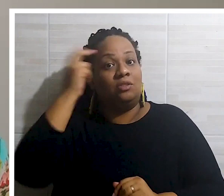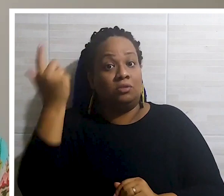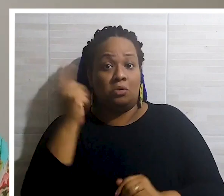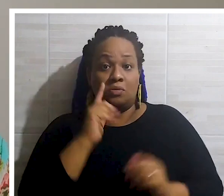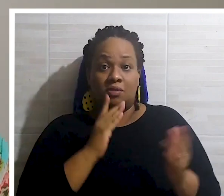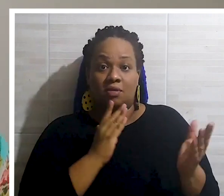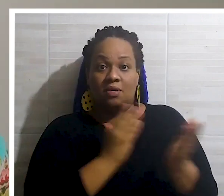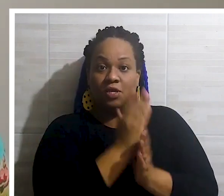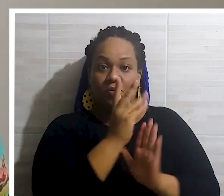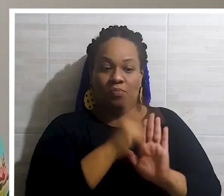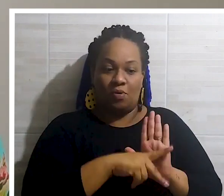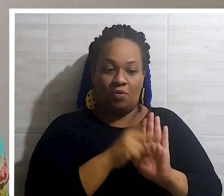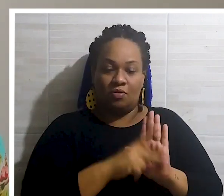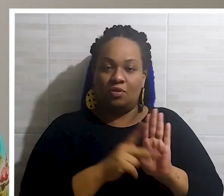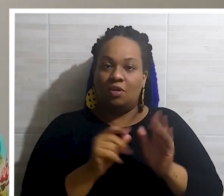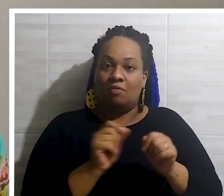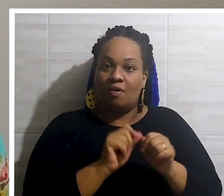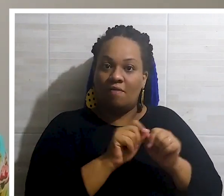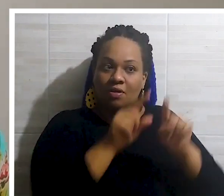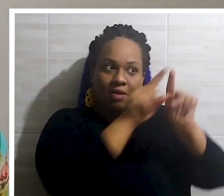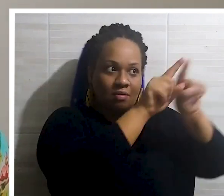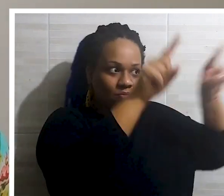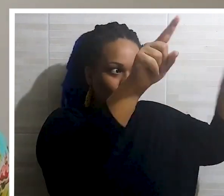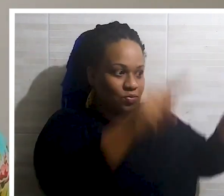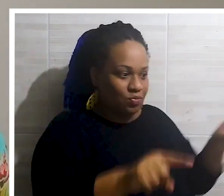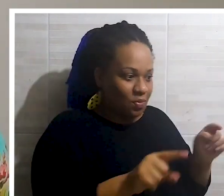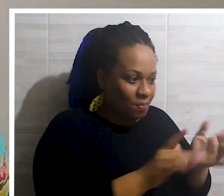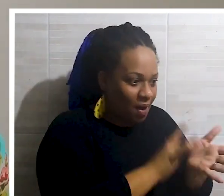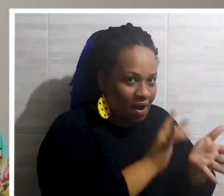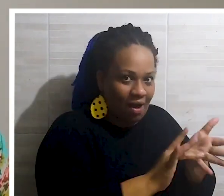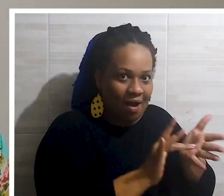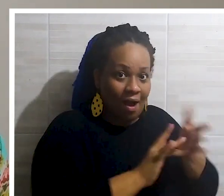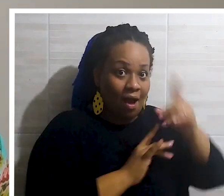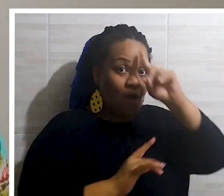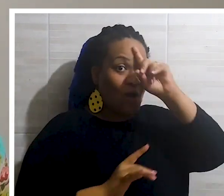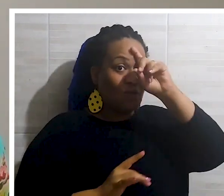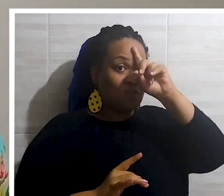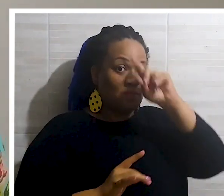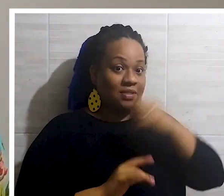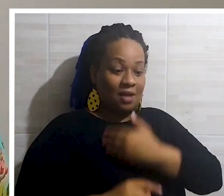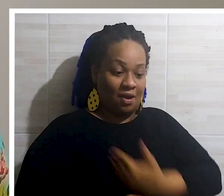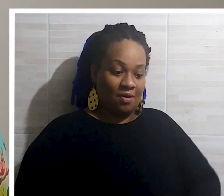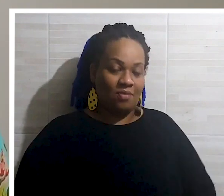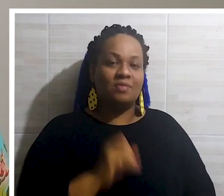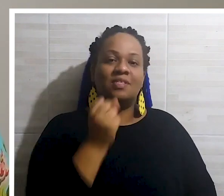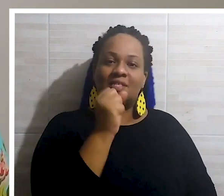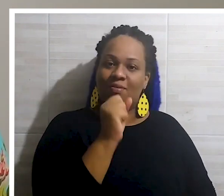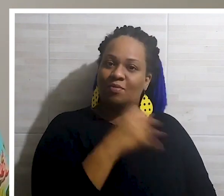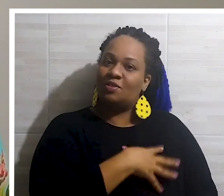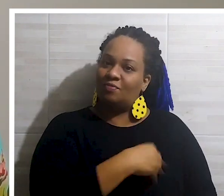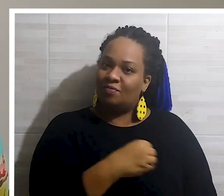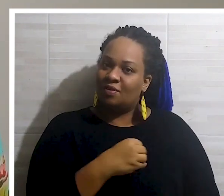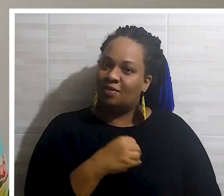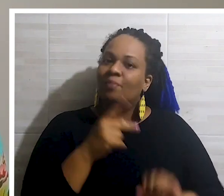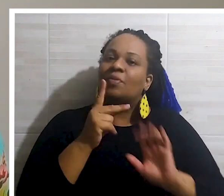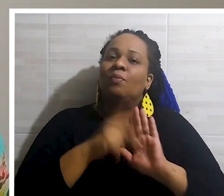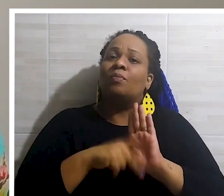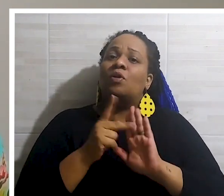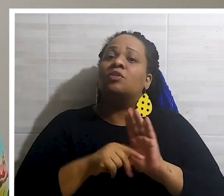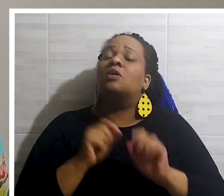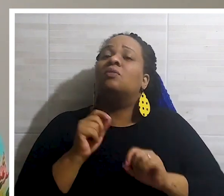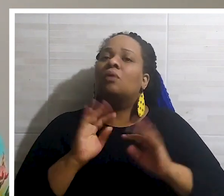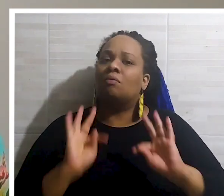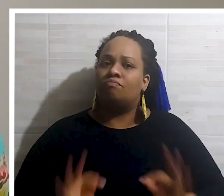11 da ProEx e vai desenvolver um tótem a ser instalado em hospitais públicos do município de Simões Filho. O projeto